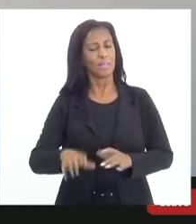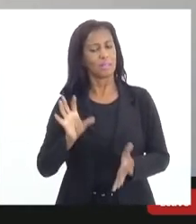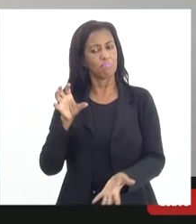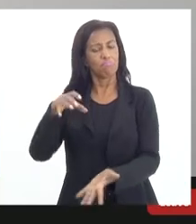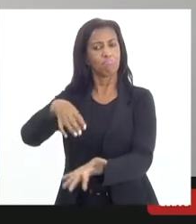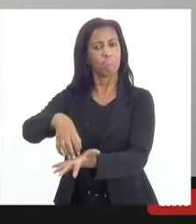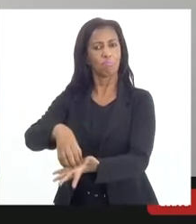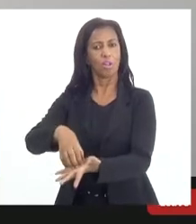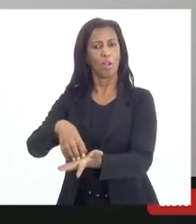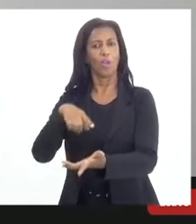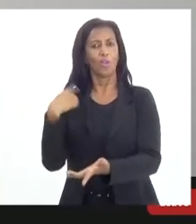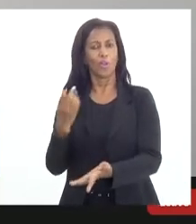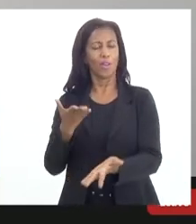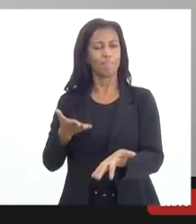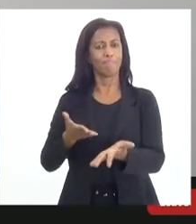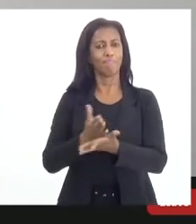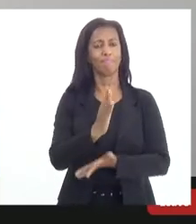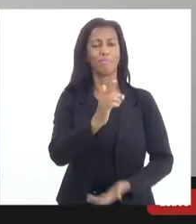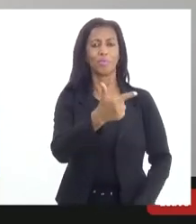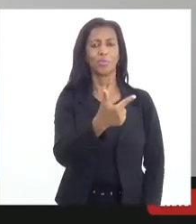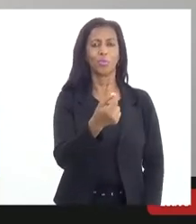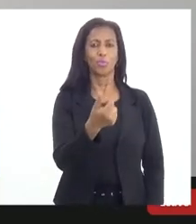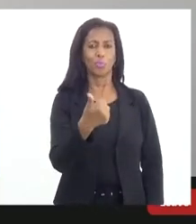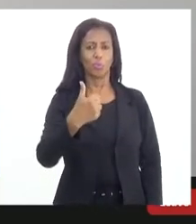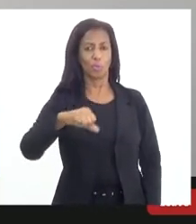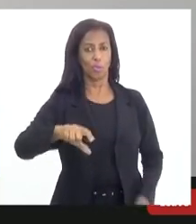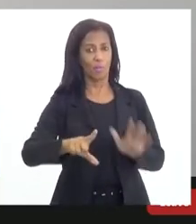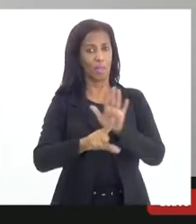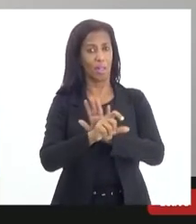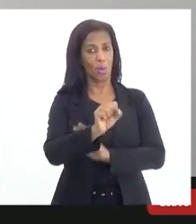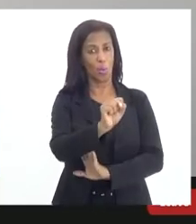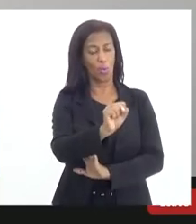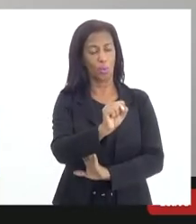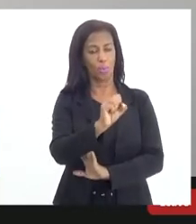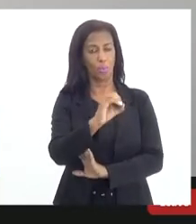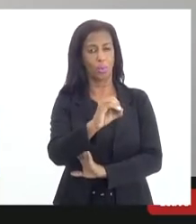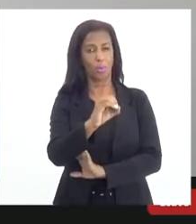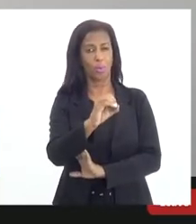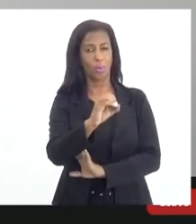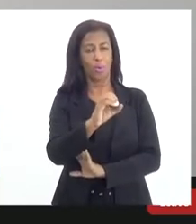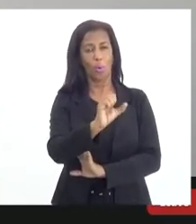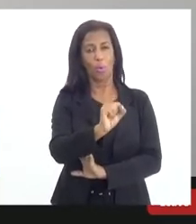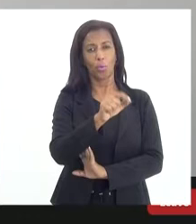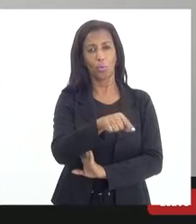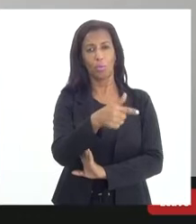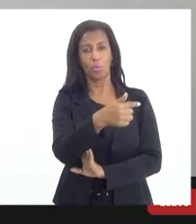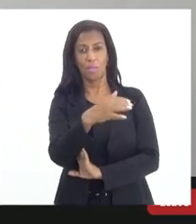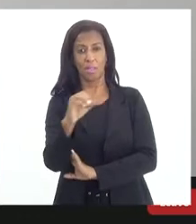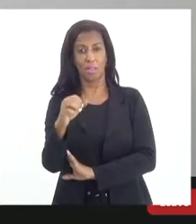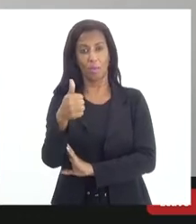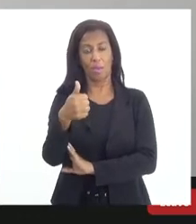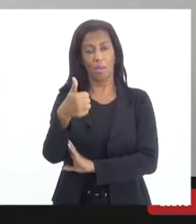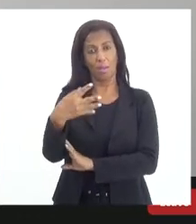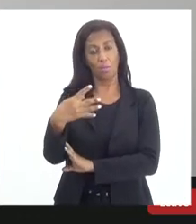Rocha, nós aprovamos em 2019 a Lei 8.700, de 14 de dezembro de 2019,